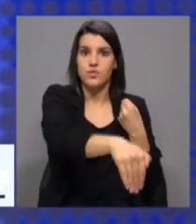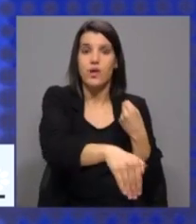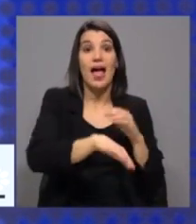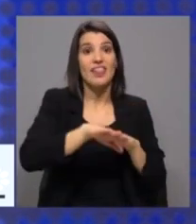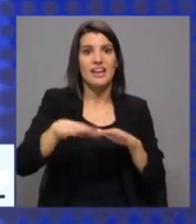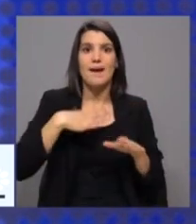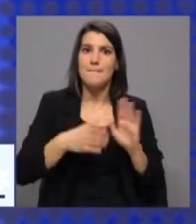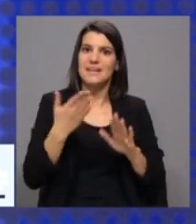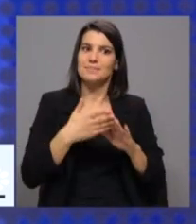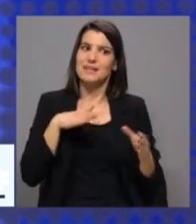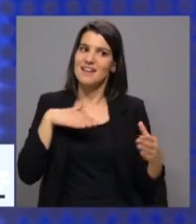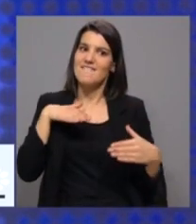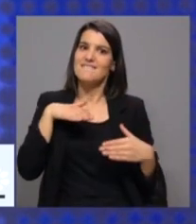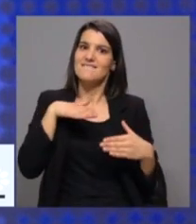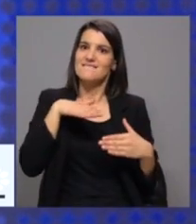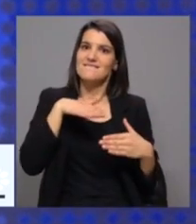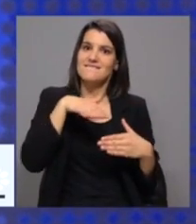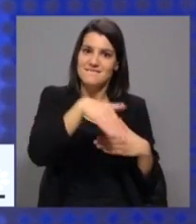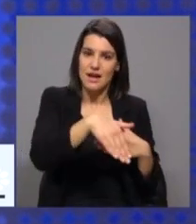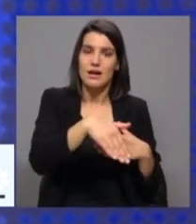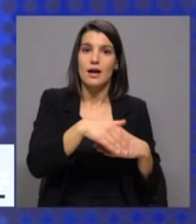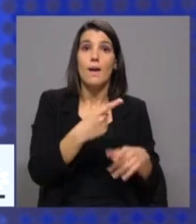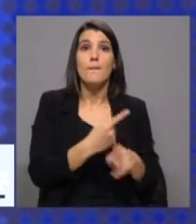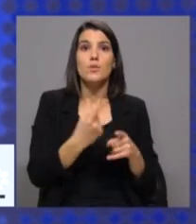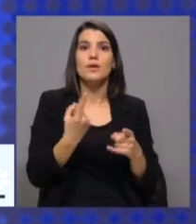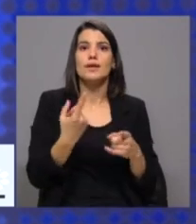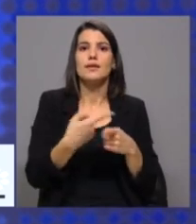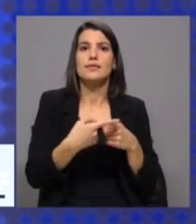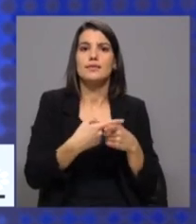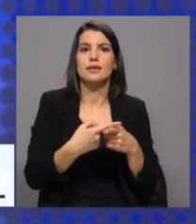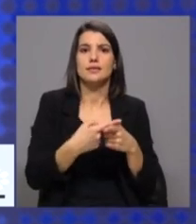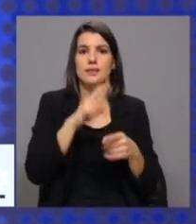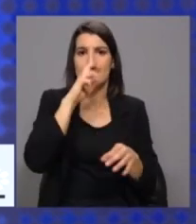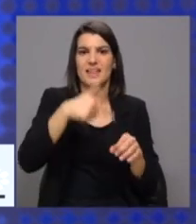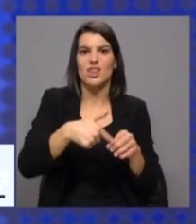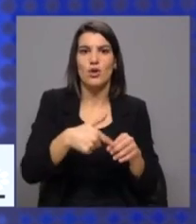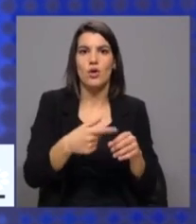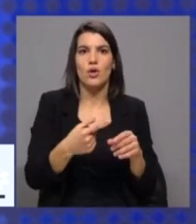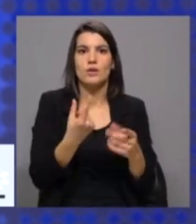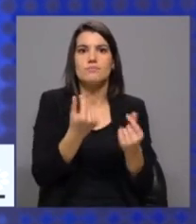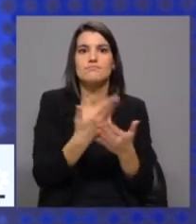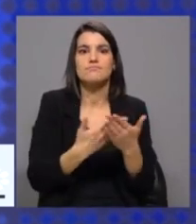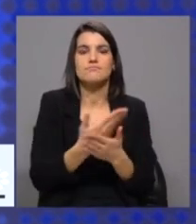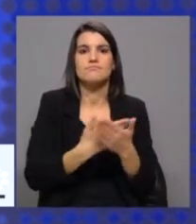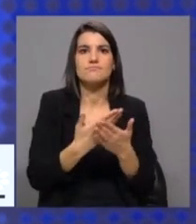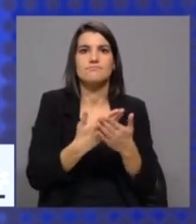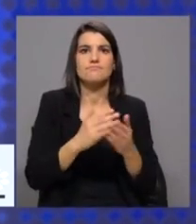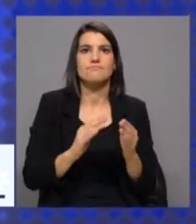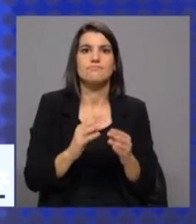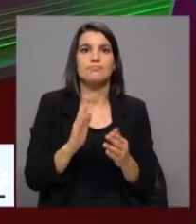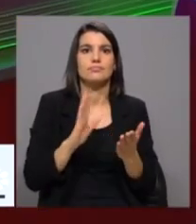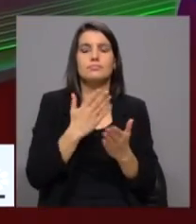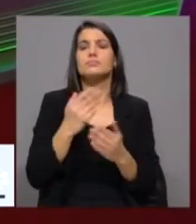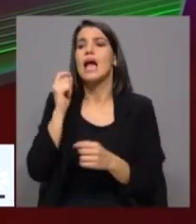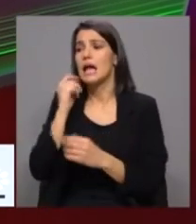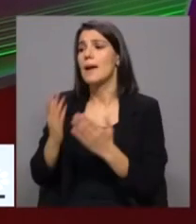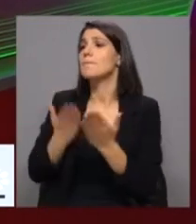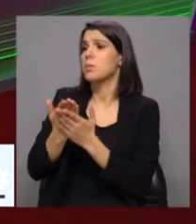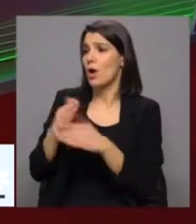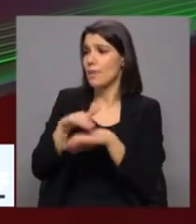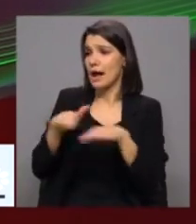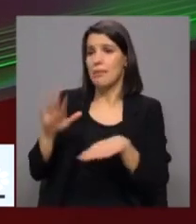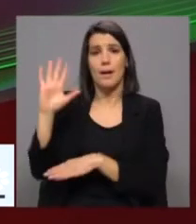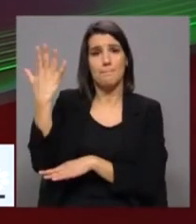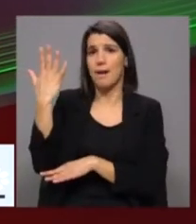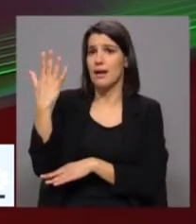representa os interesses económicos que vivem do petróleo e das indústrias poluentes que não querem mudar o sistema. E quem tem que apresentar por baixo para acabar com isso tem sido o PAN. Pois,